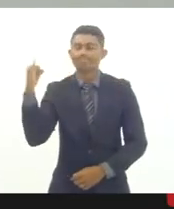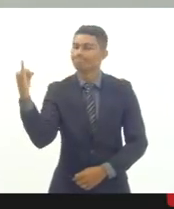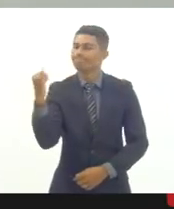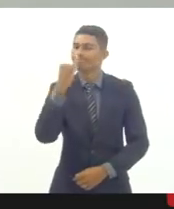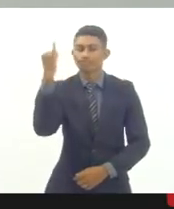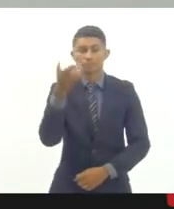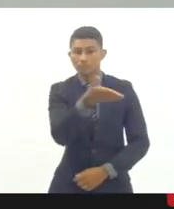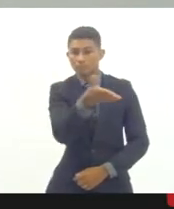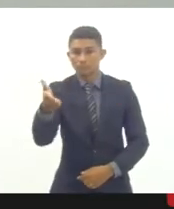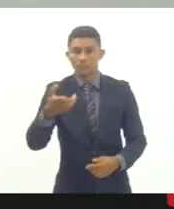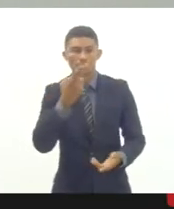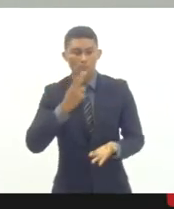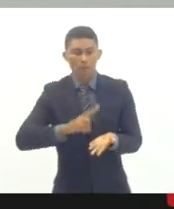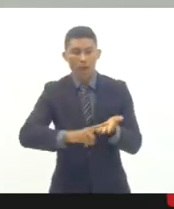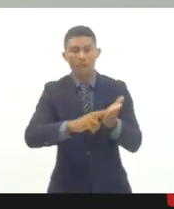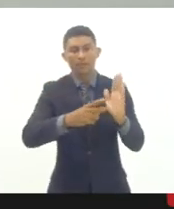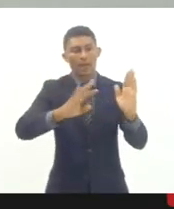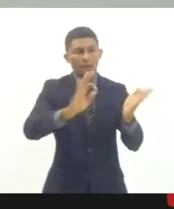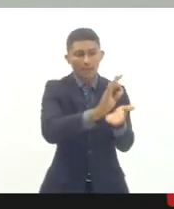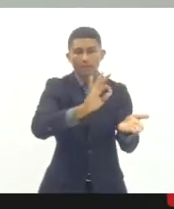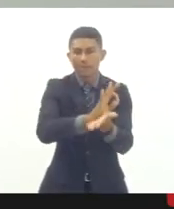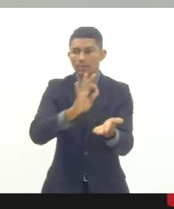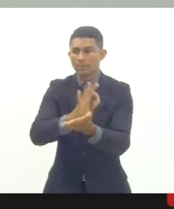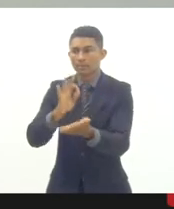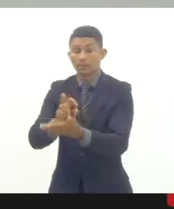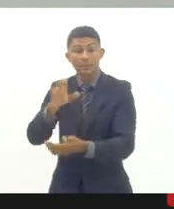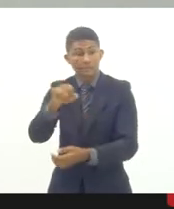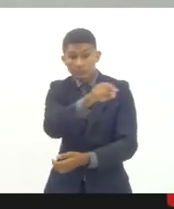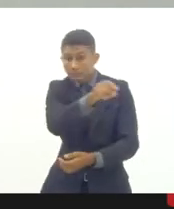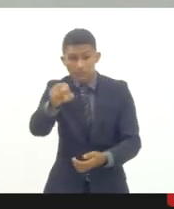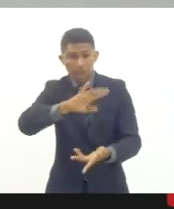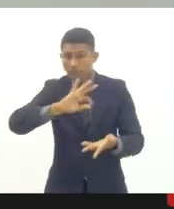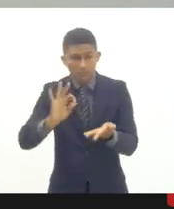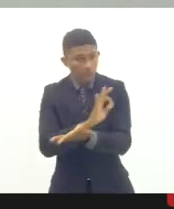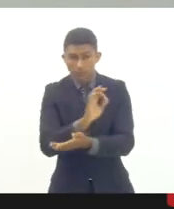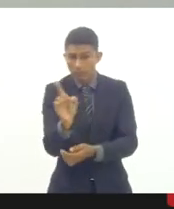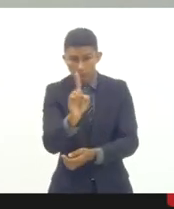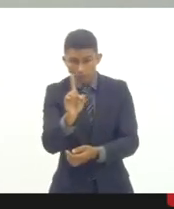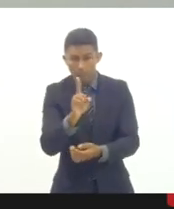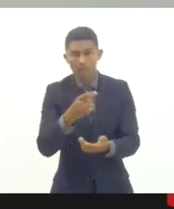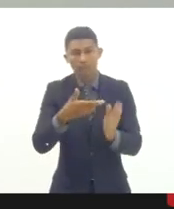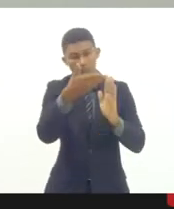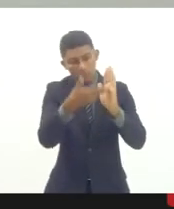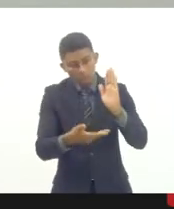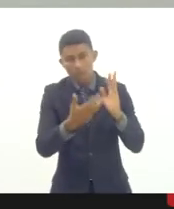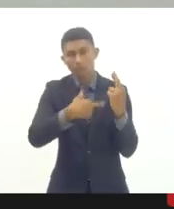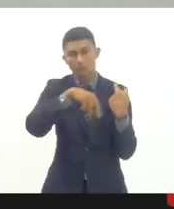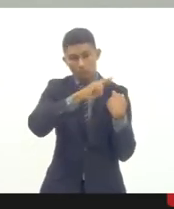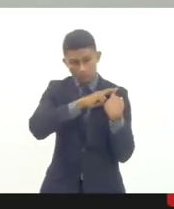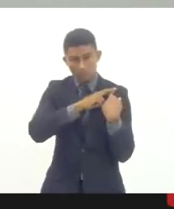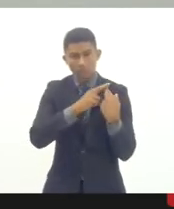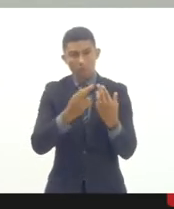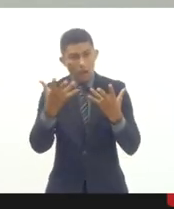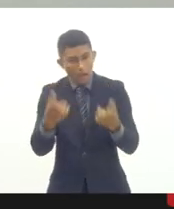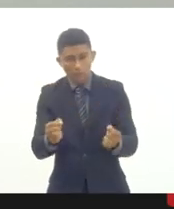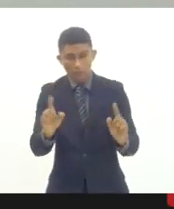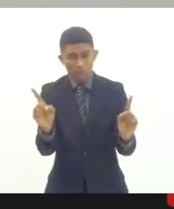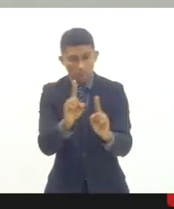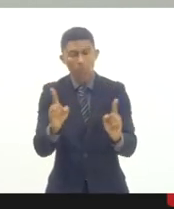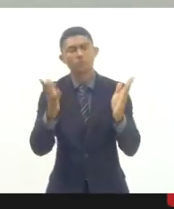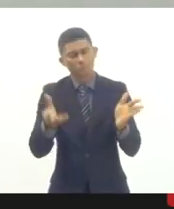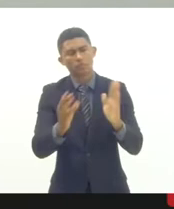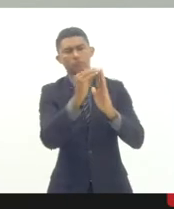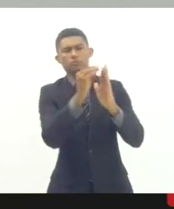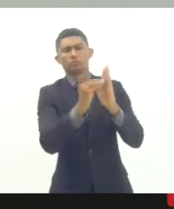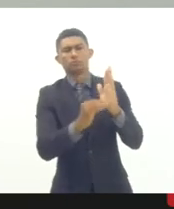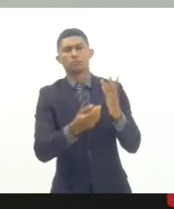assinar essa carta. Se não assinarem essa carta com os compromissos já muito bem delineados,